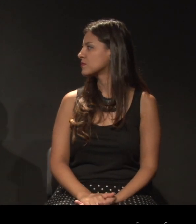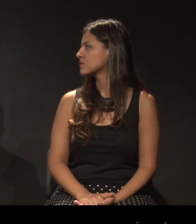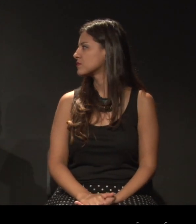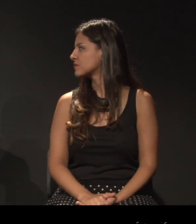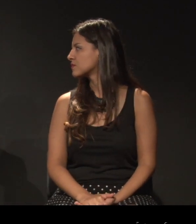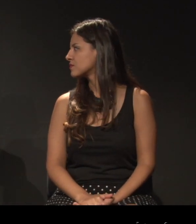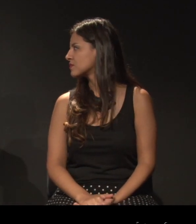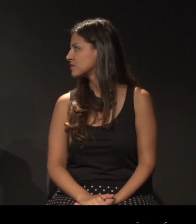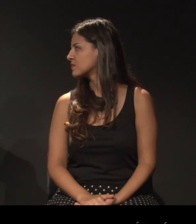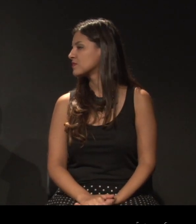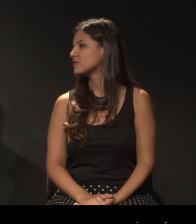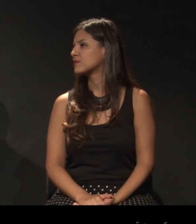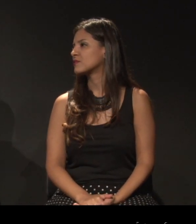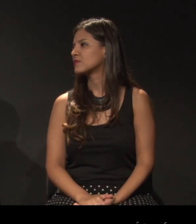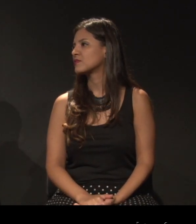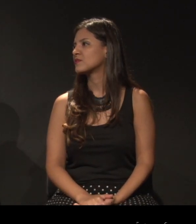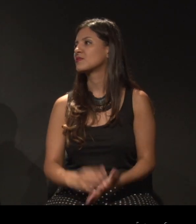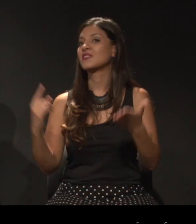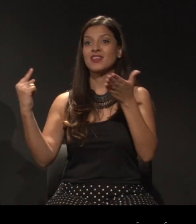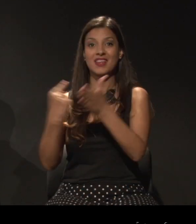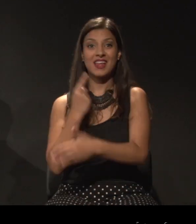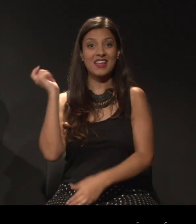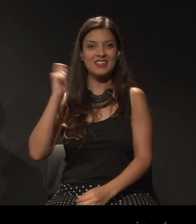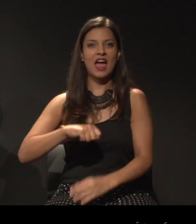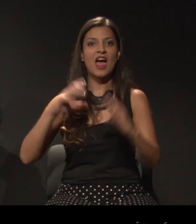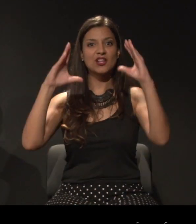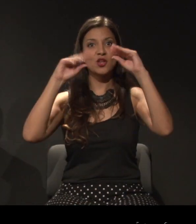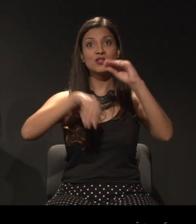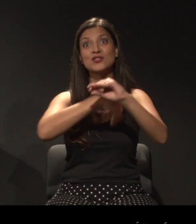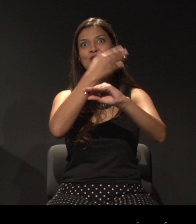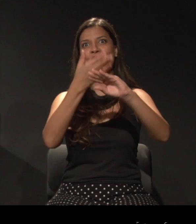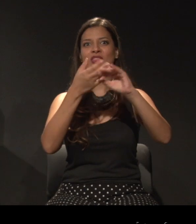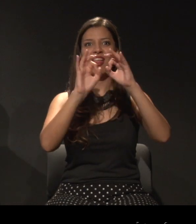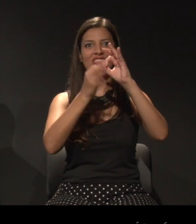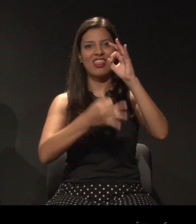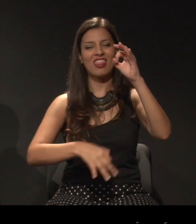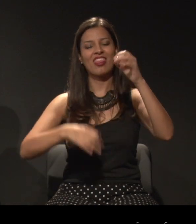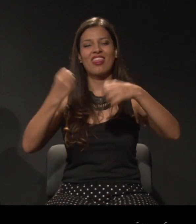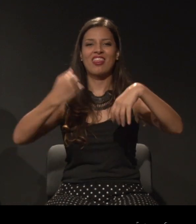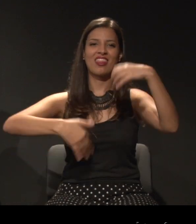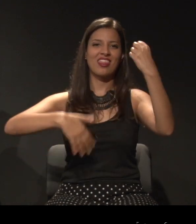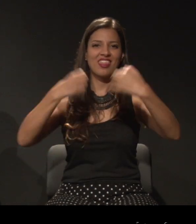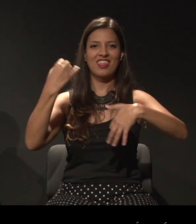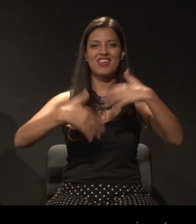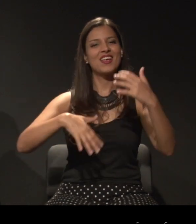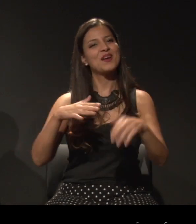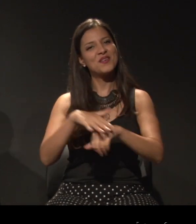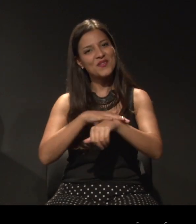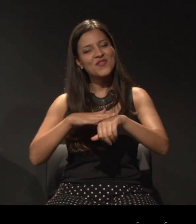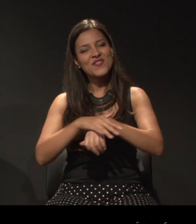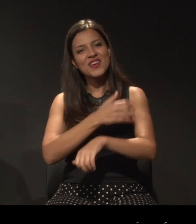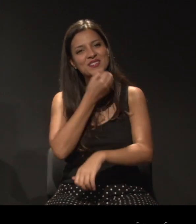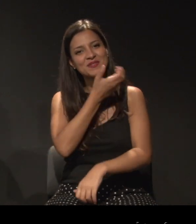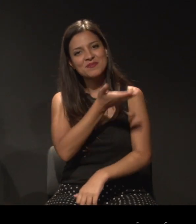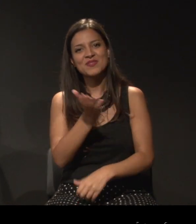Nossa, essa pergunta daria para uma noite inteira. É uma conversa muito boa.